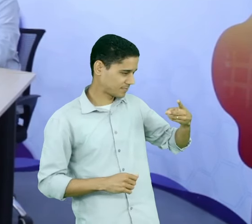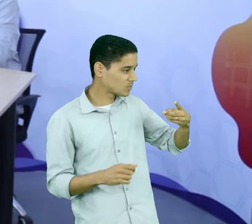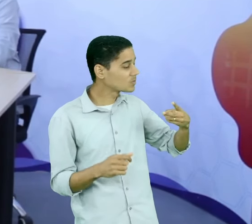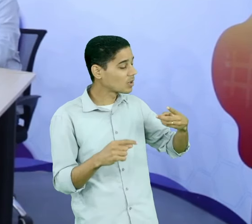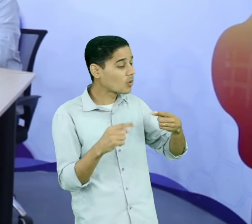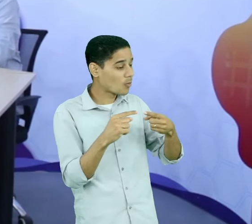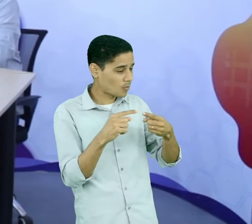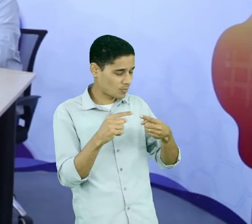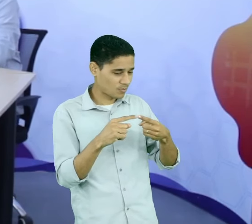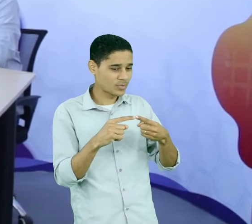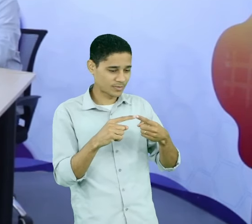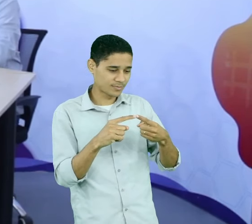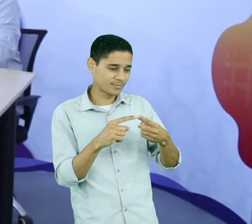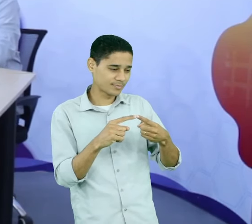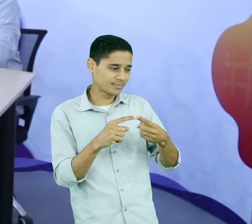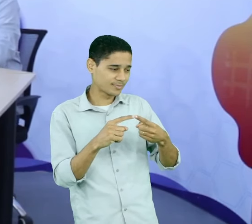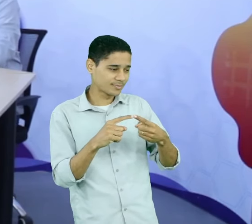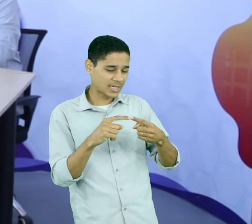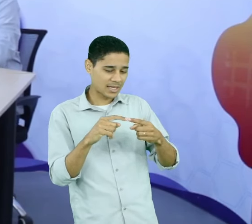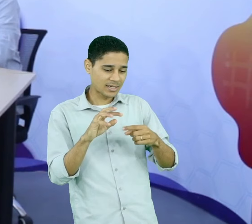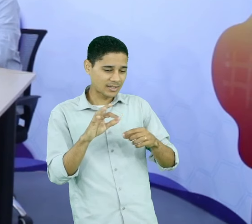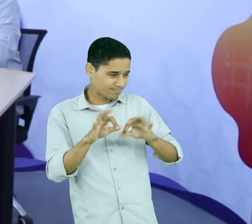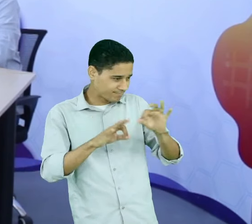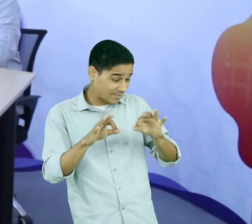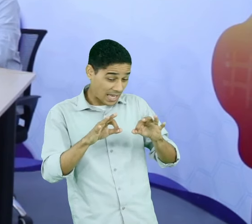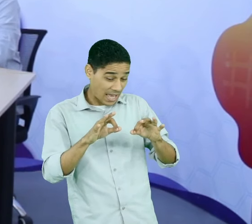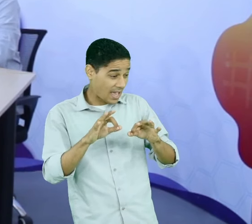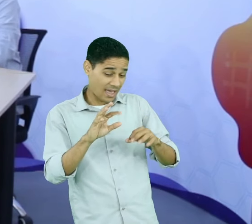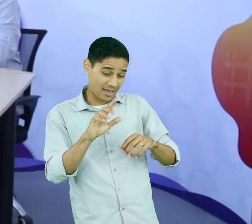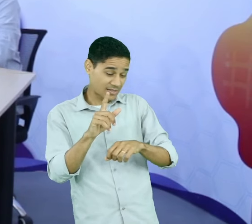A gente fala aqui em gestão de projetos,